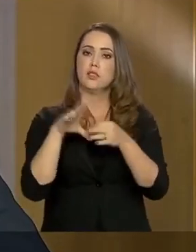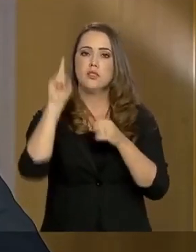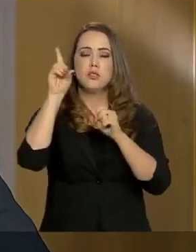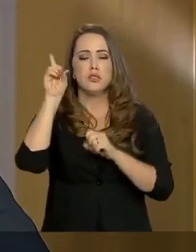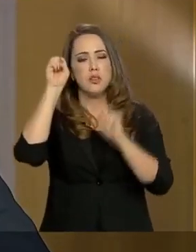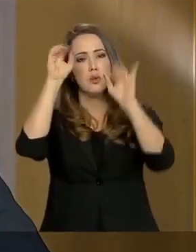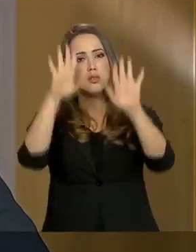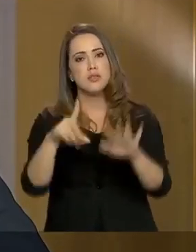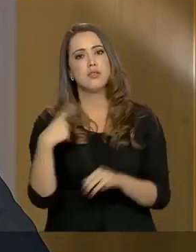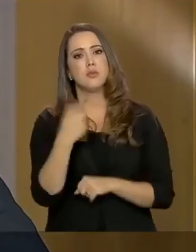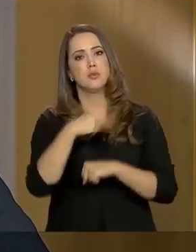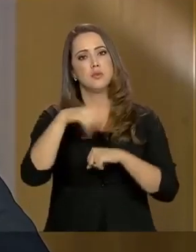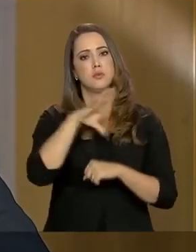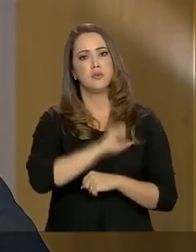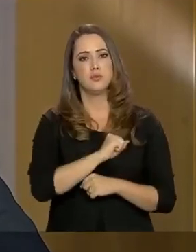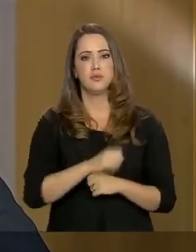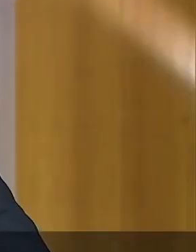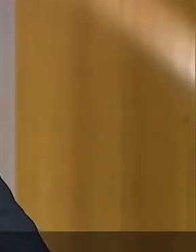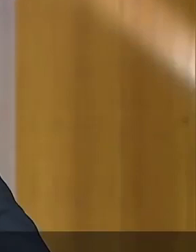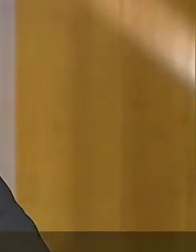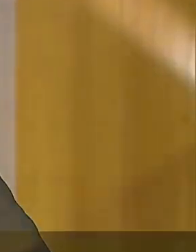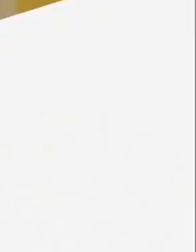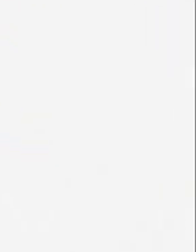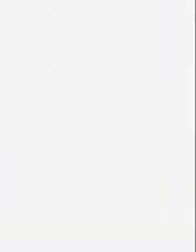Deus abençoe nossa pátria querida.